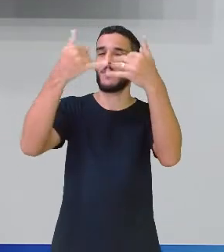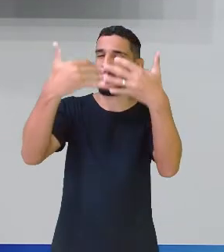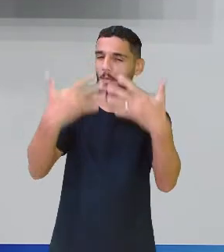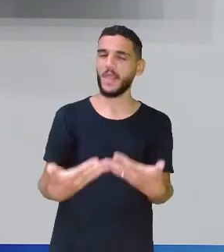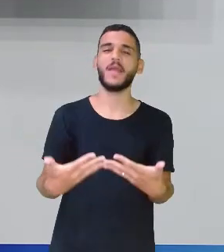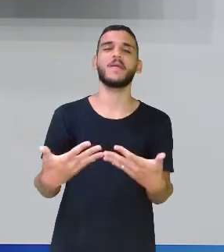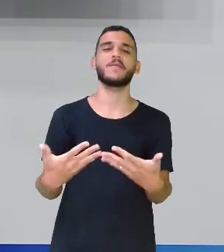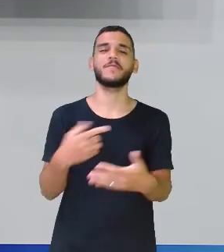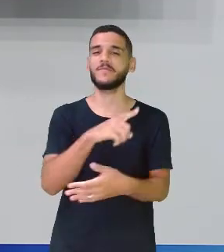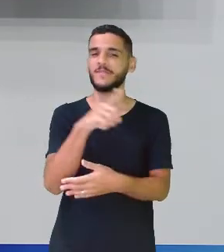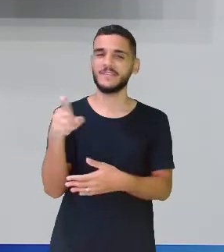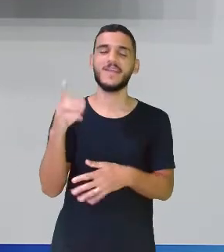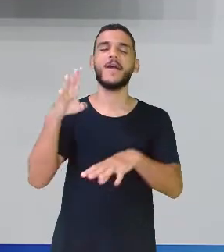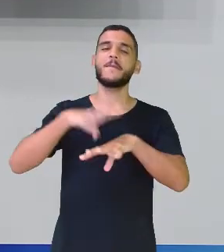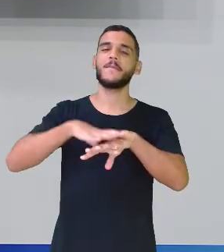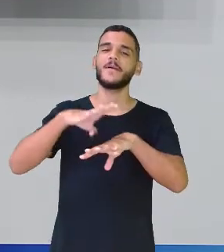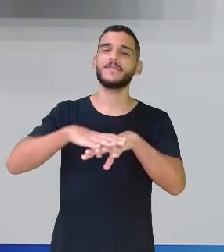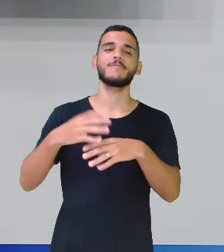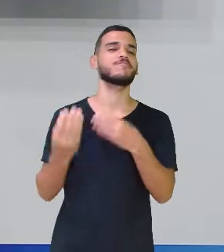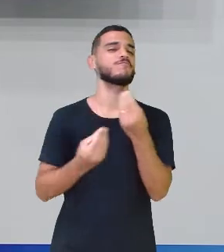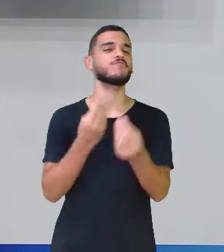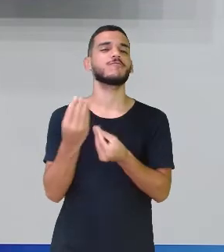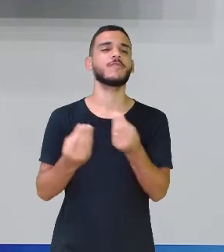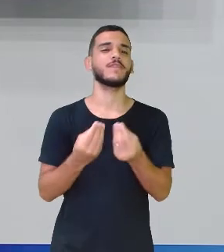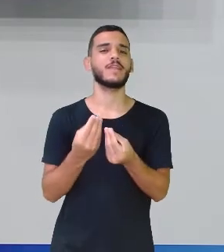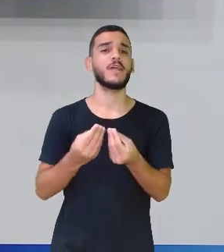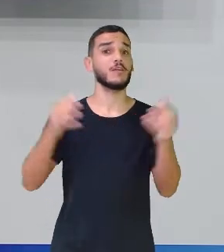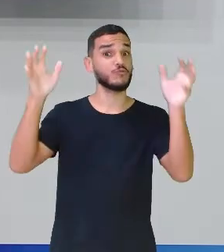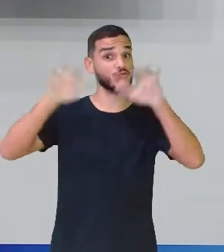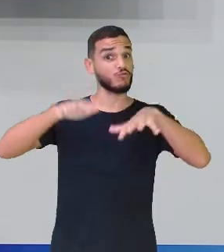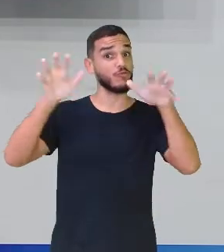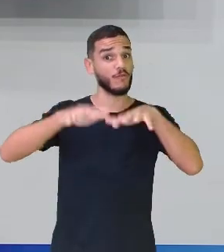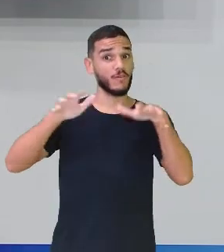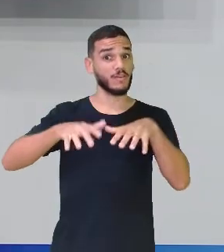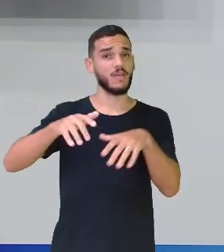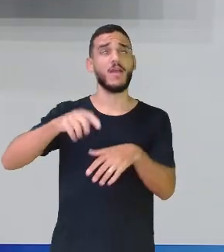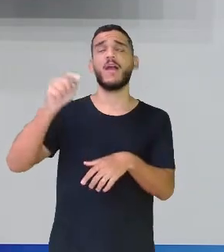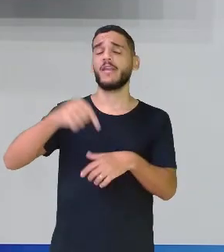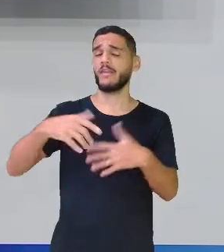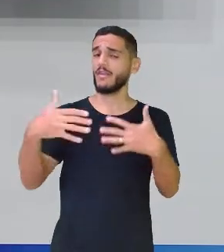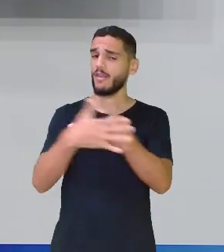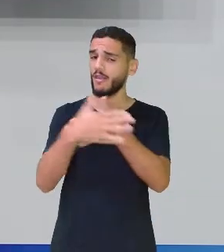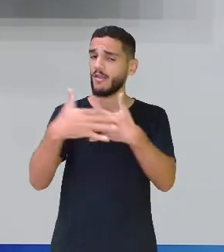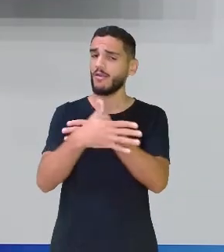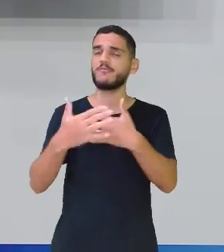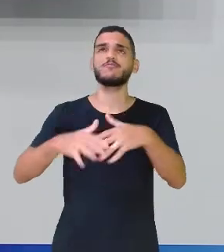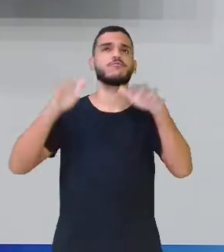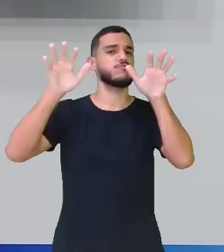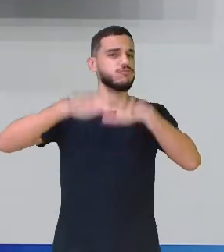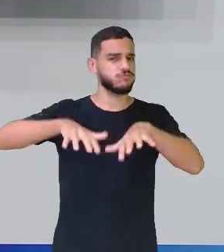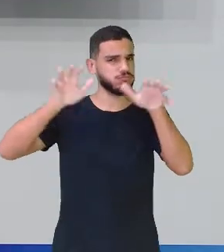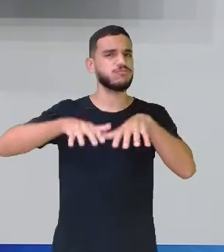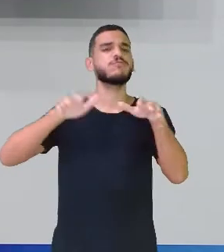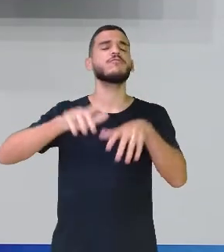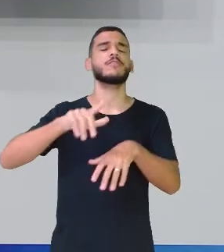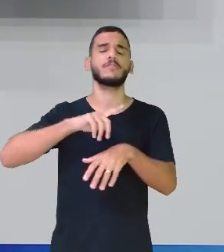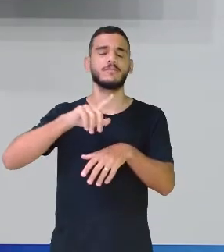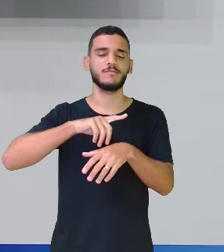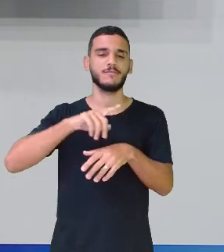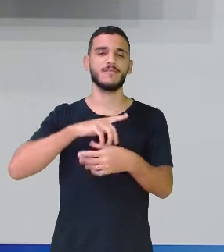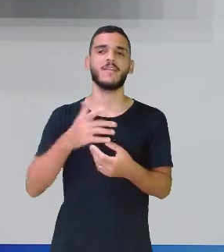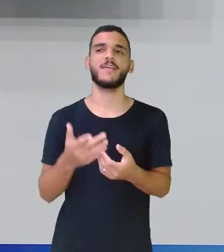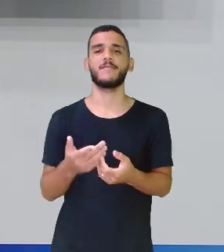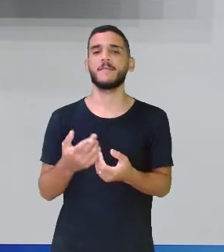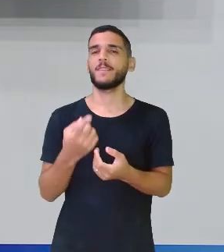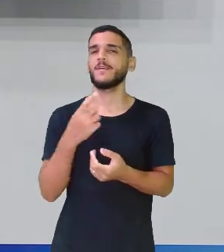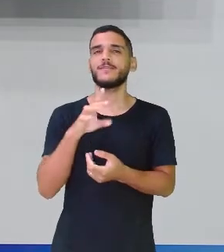matemática. E como é que tá aí? Tá chovendo muito por aí? Porque aqui no centro da cidade hoje amanheceu meio chuvoso, né? Aquele climinha que só